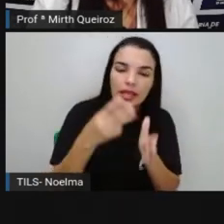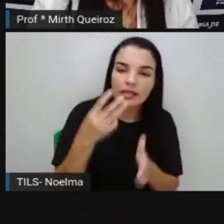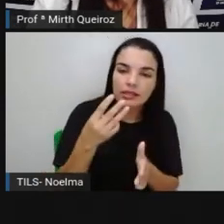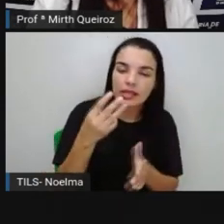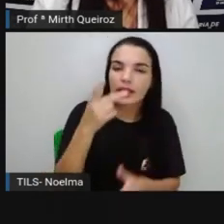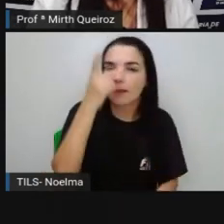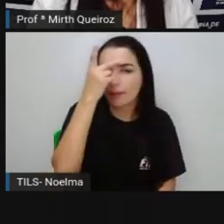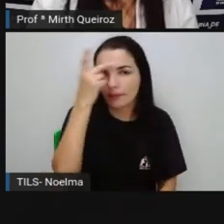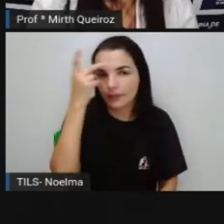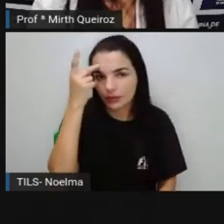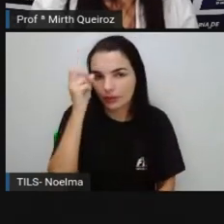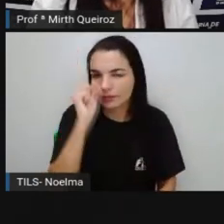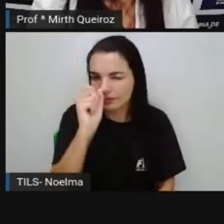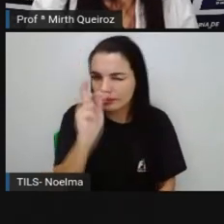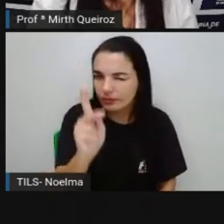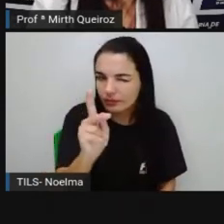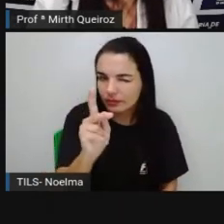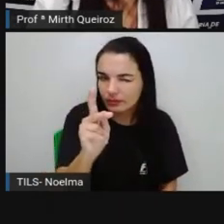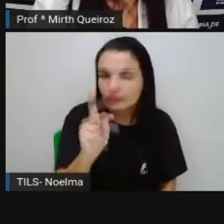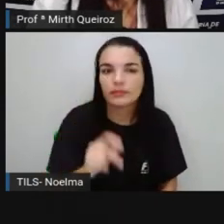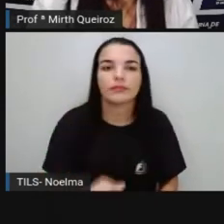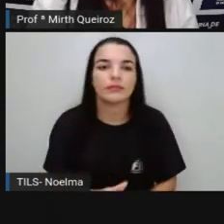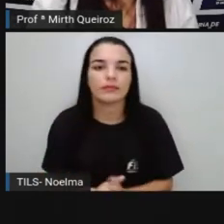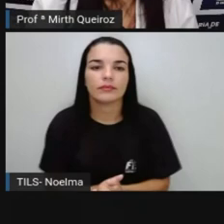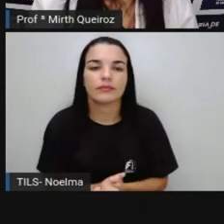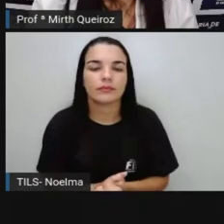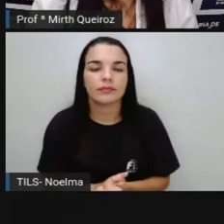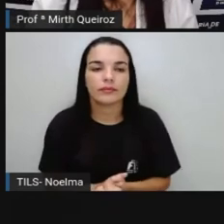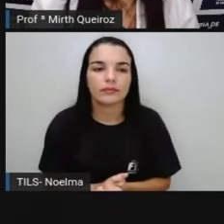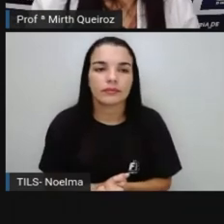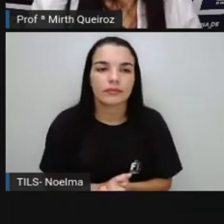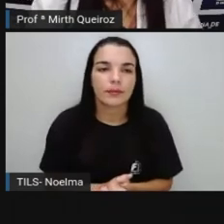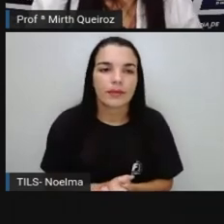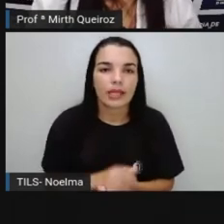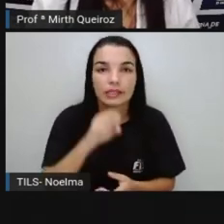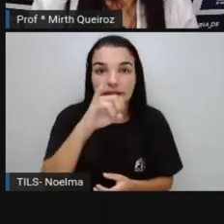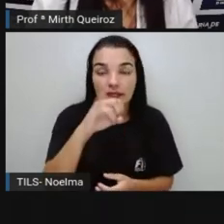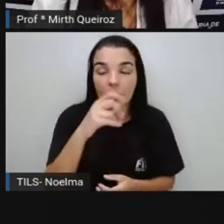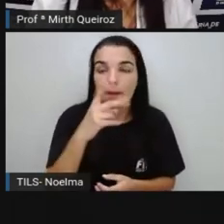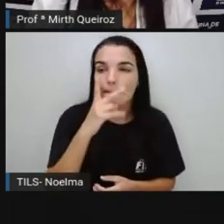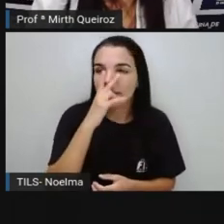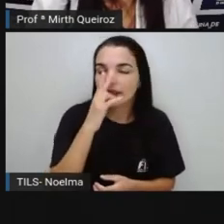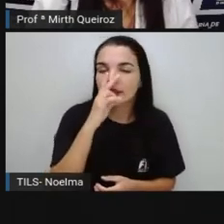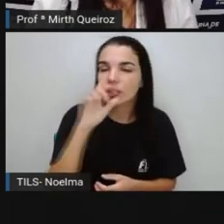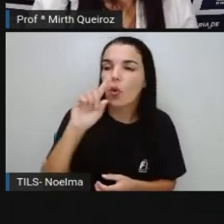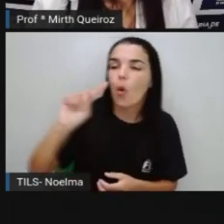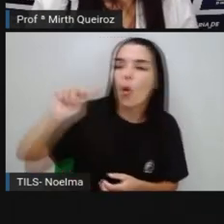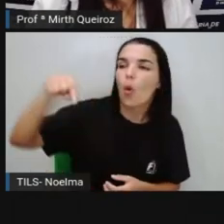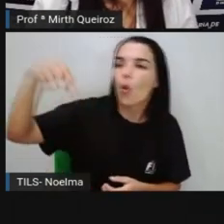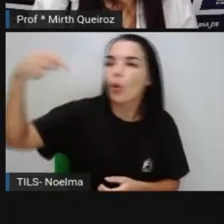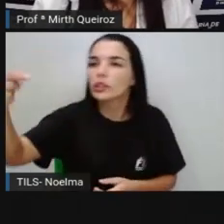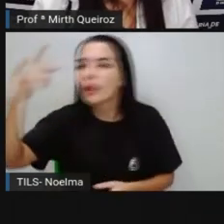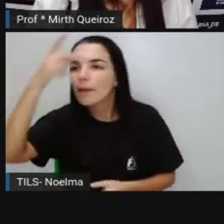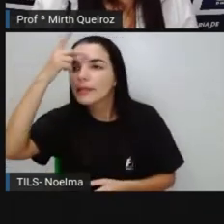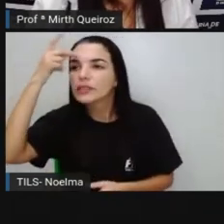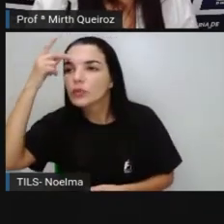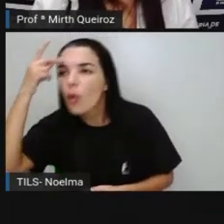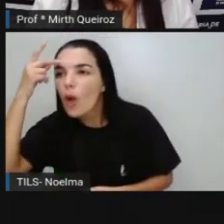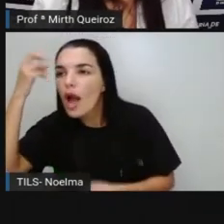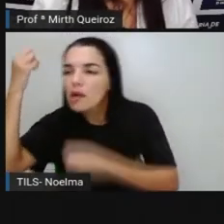biografia, então, deve ser escrita em terceira pessoa. Como se fosse outra pessoa que estivesse